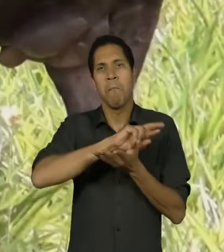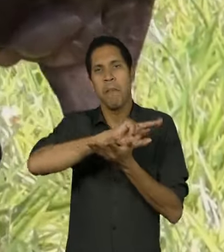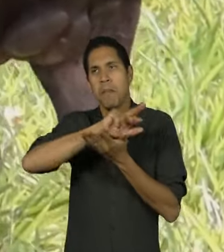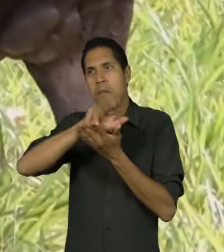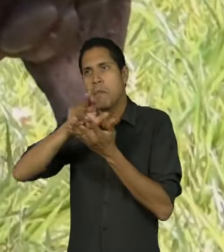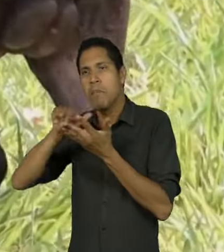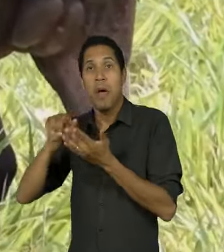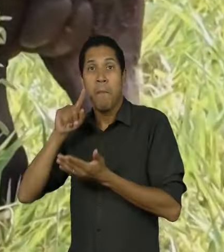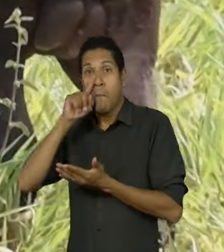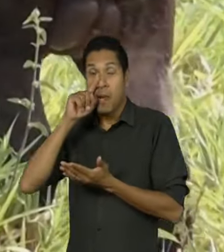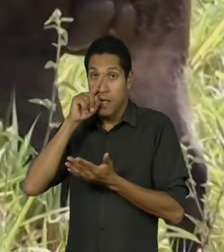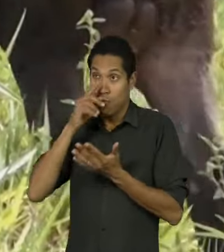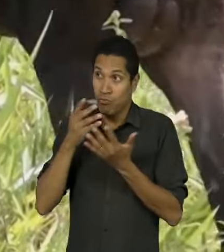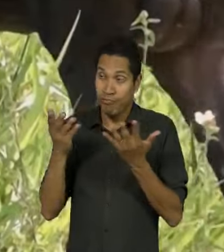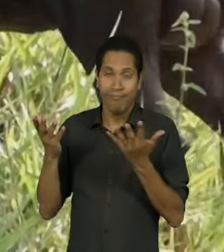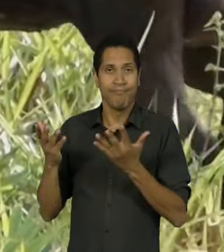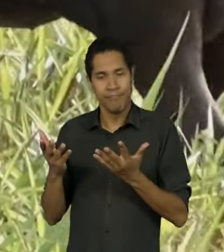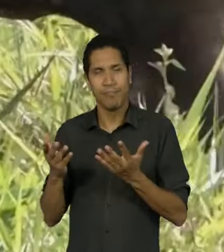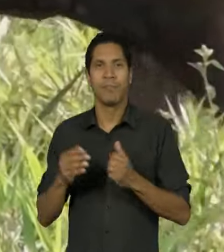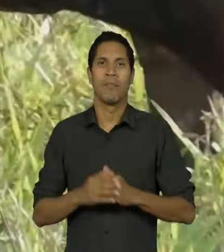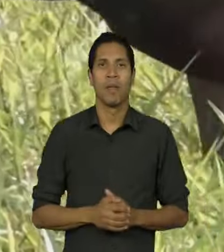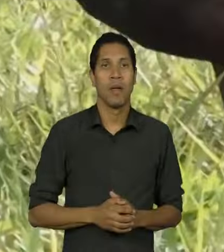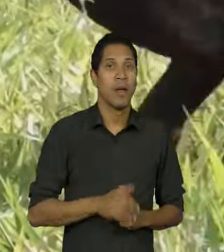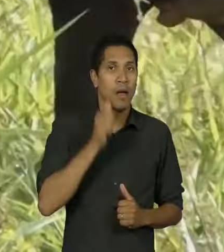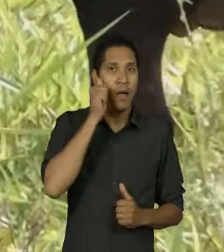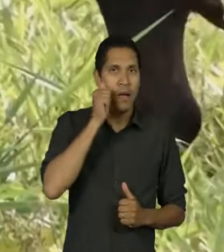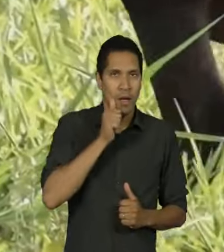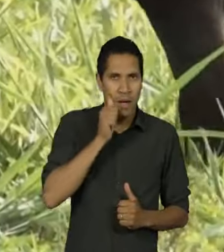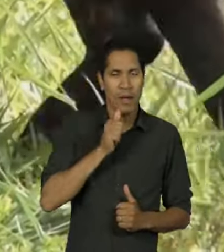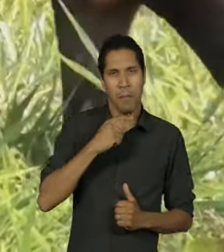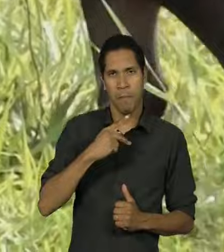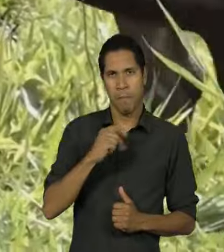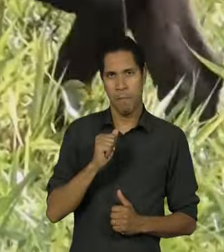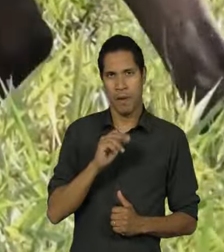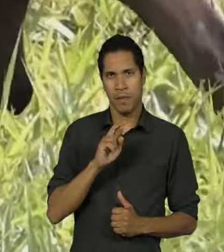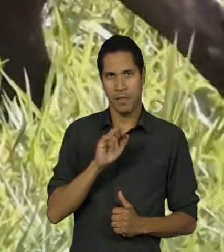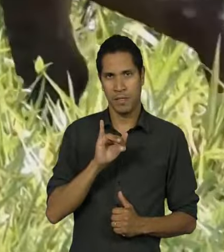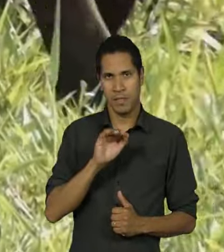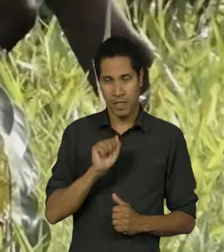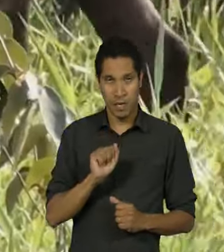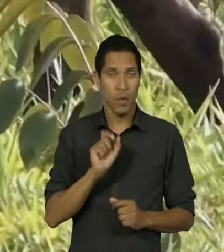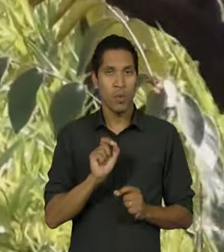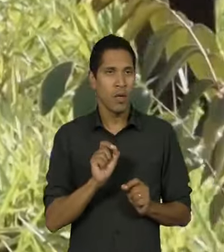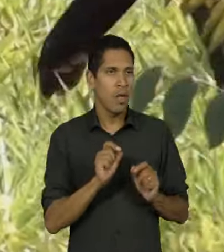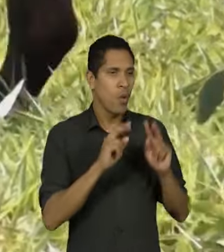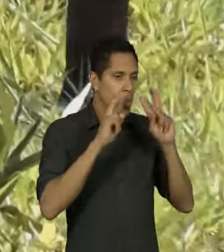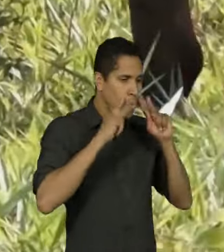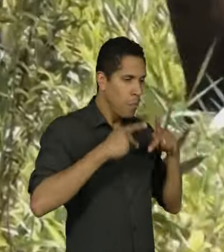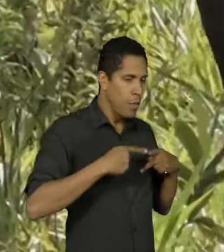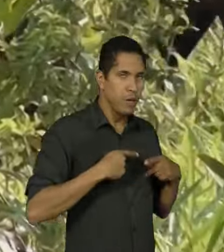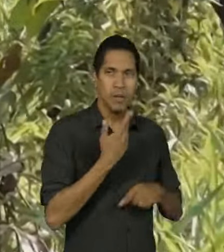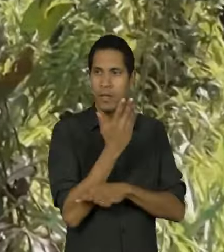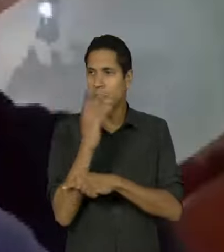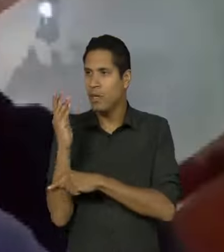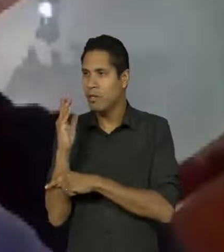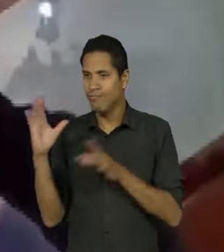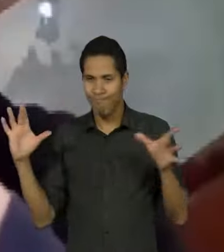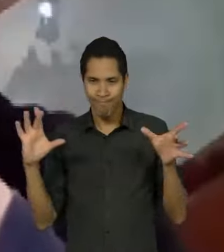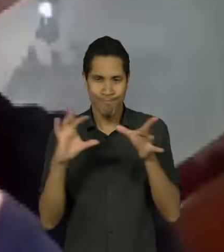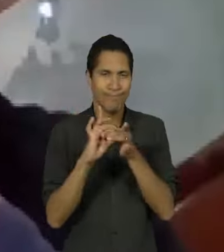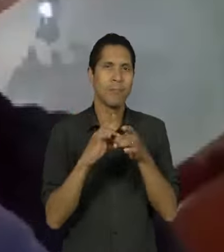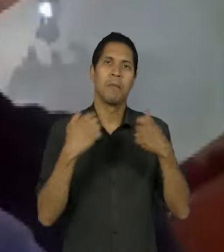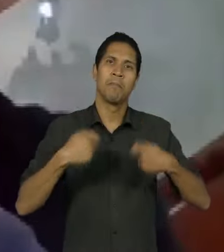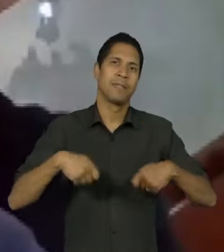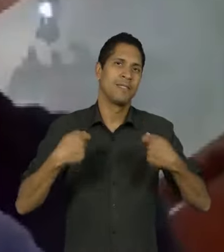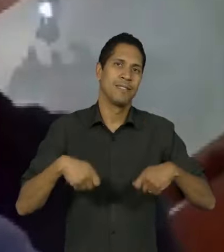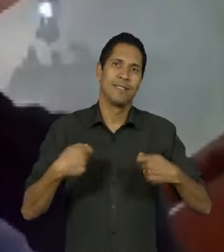mas além disso a bióloga defende a reconexão das pessoas com a natureza eu vejo